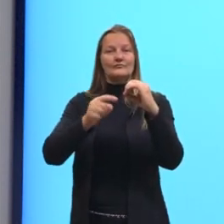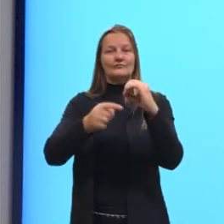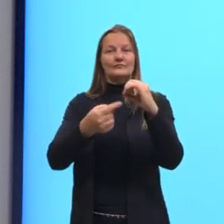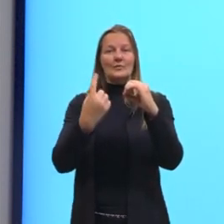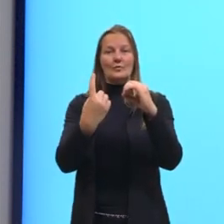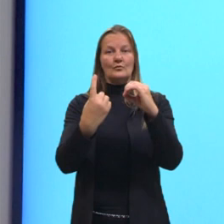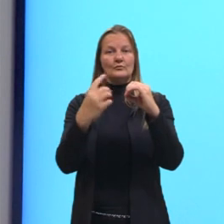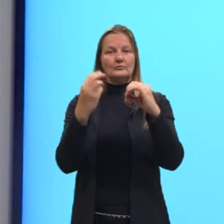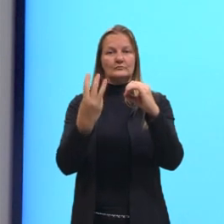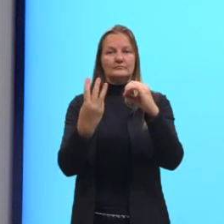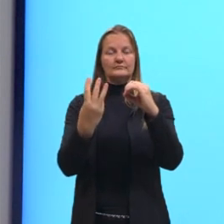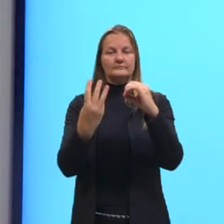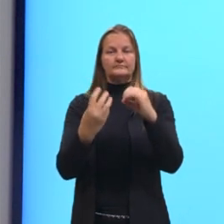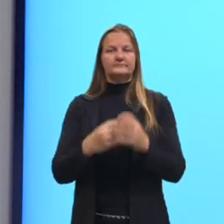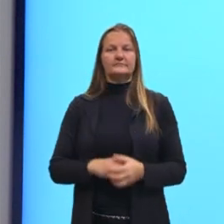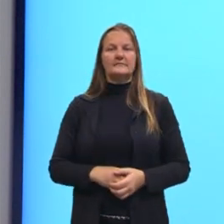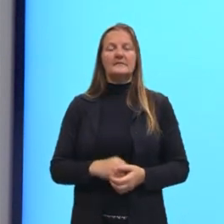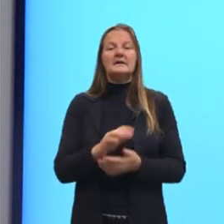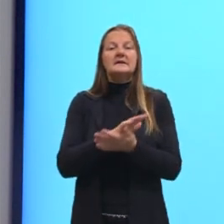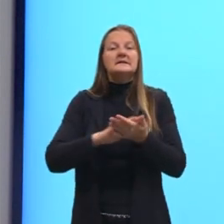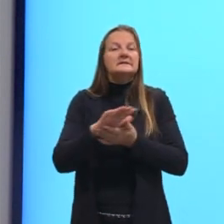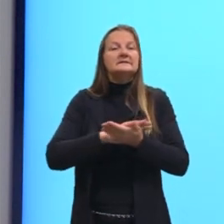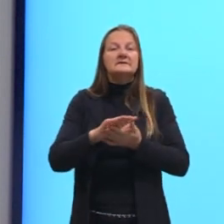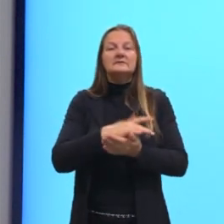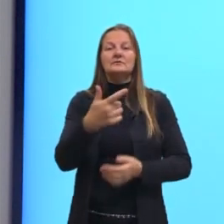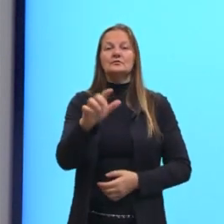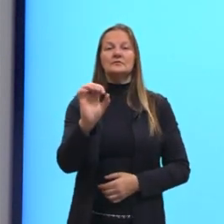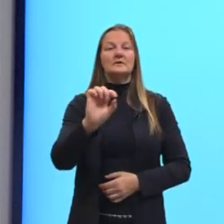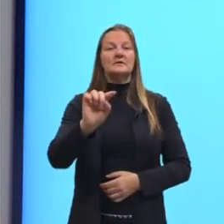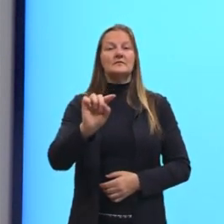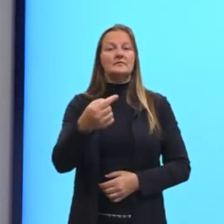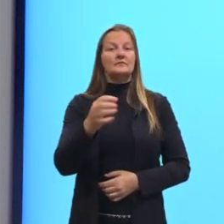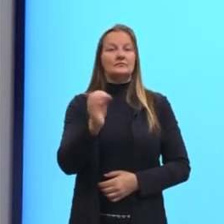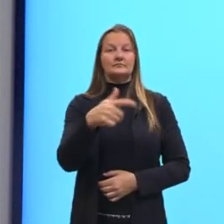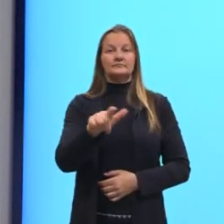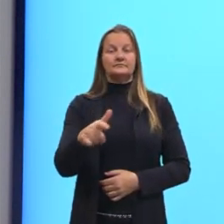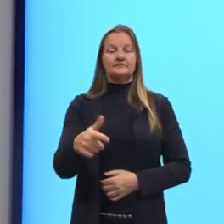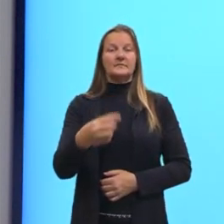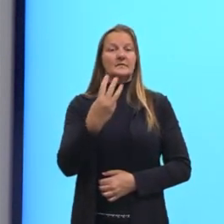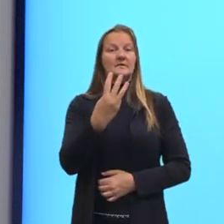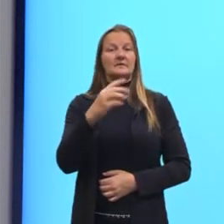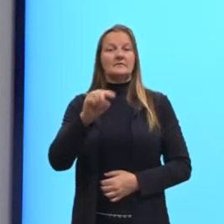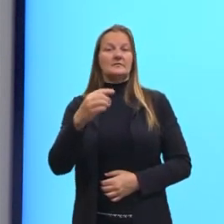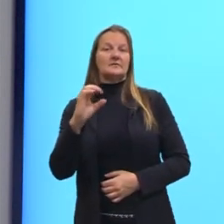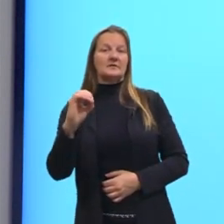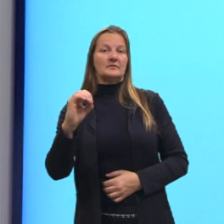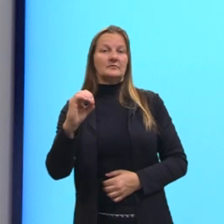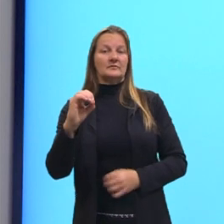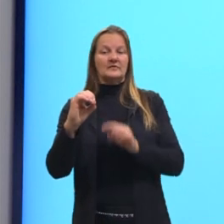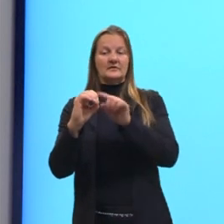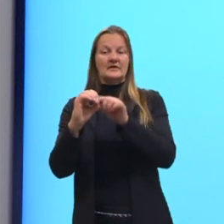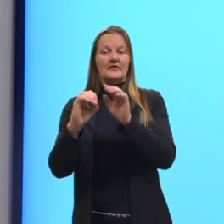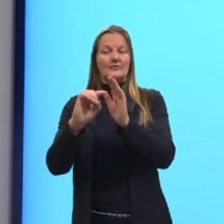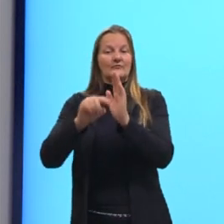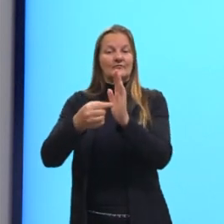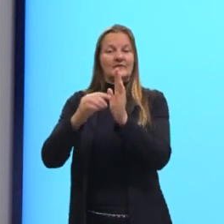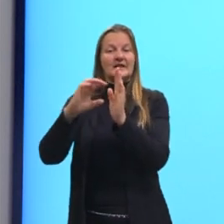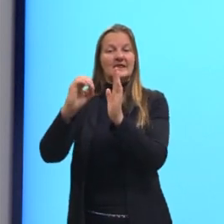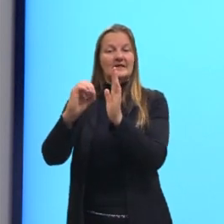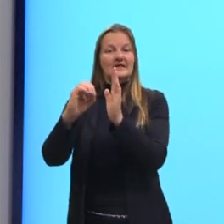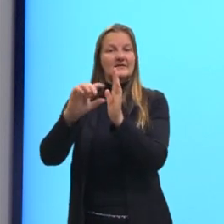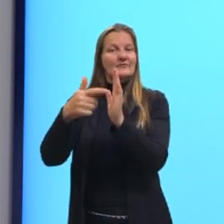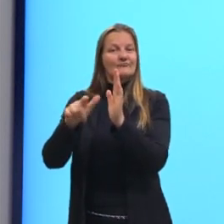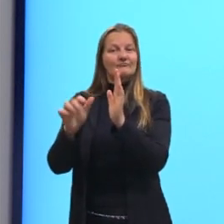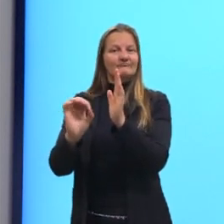observa que, quando o número não tem vírgula, por exemplo, se fosse 3, seria 3,0. Mas, aqui eu quero deixar